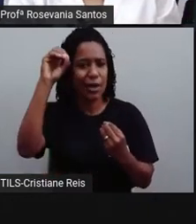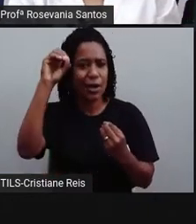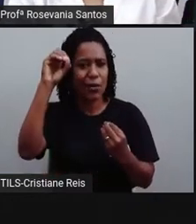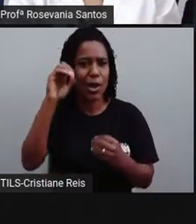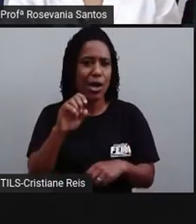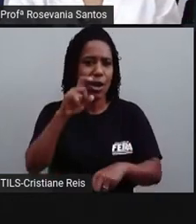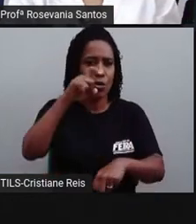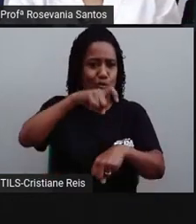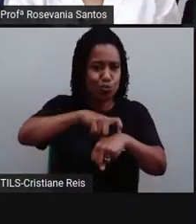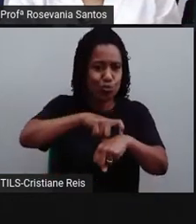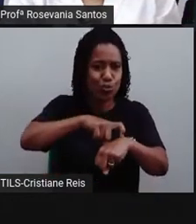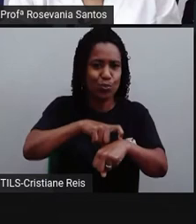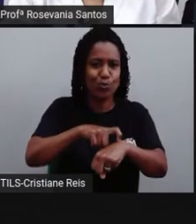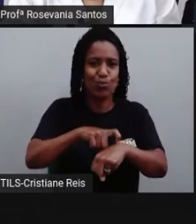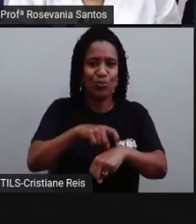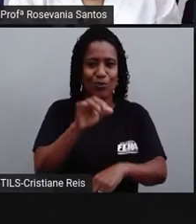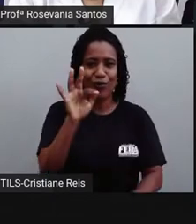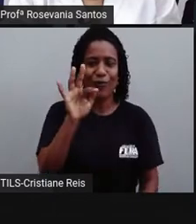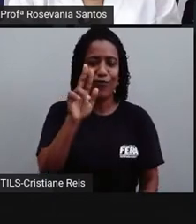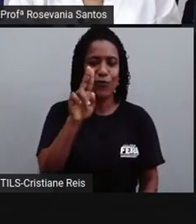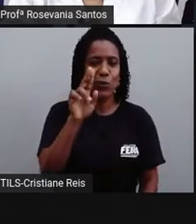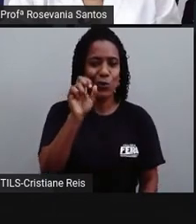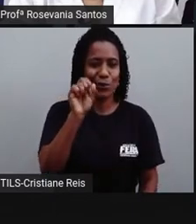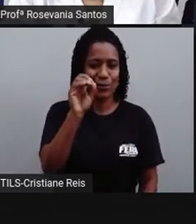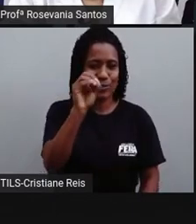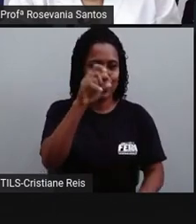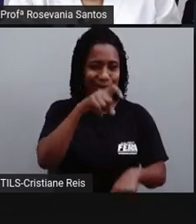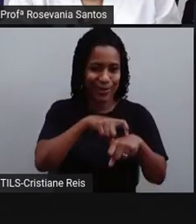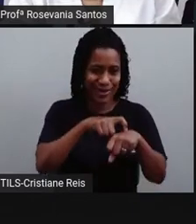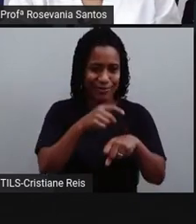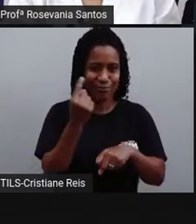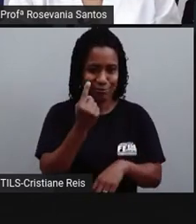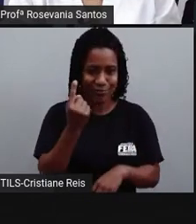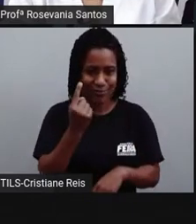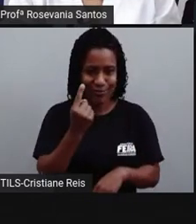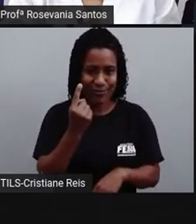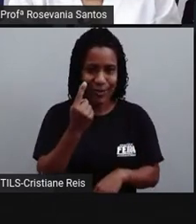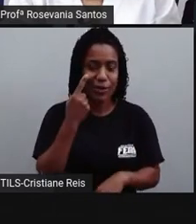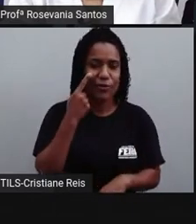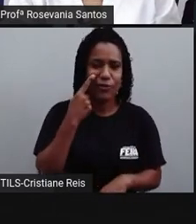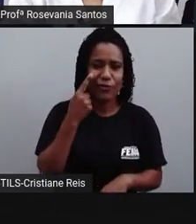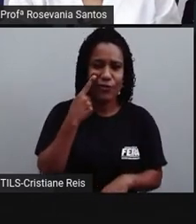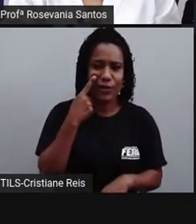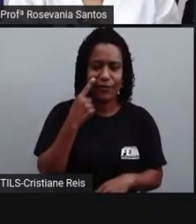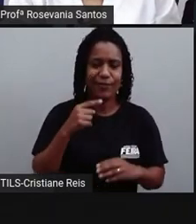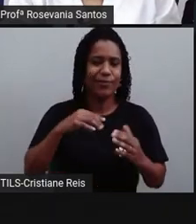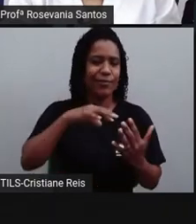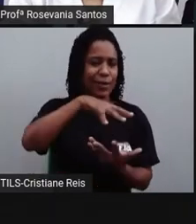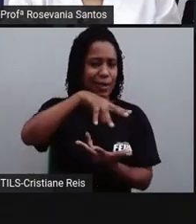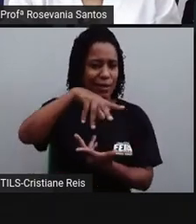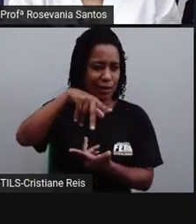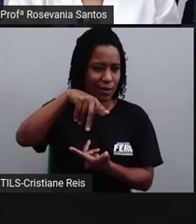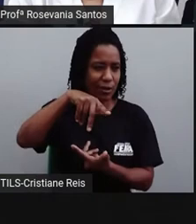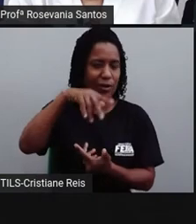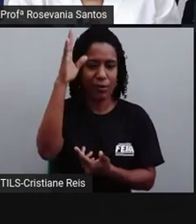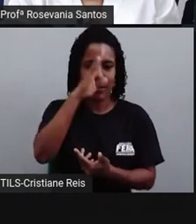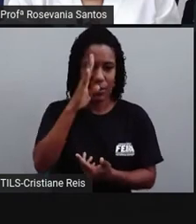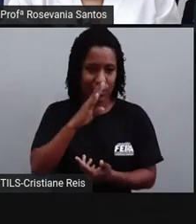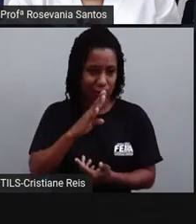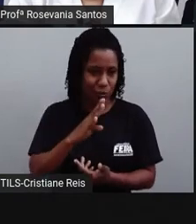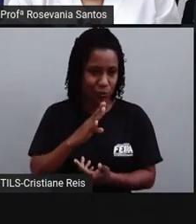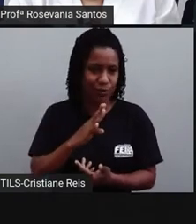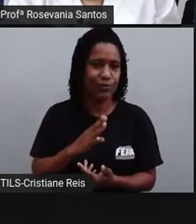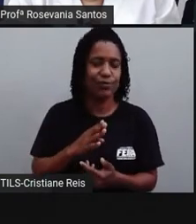Por exemplo, cada espaço desse aqui, está vendo? Eu tenho 15 graus.